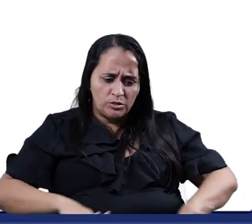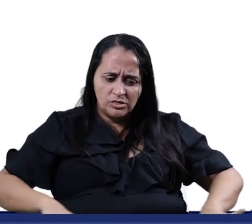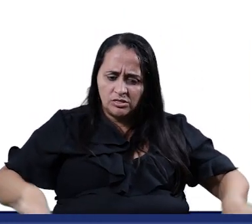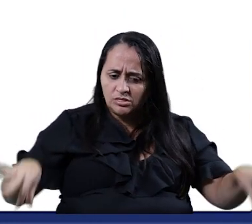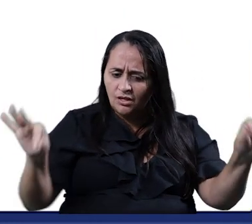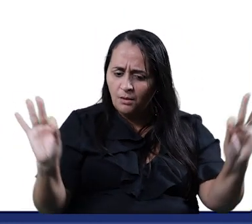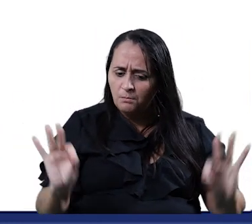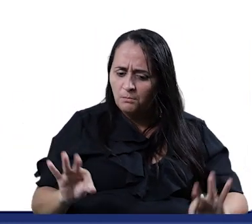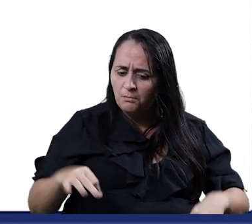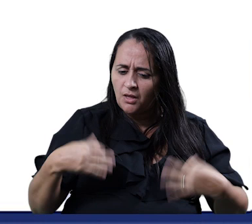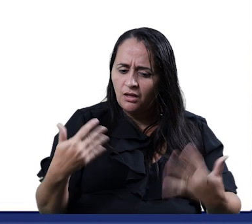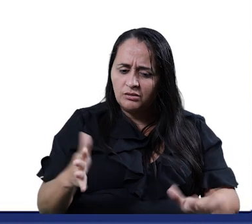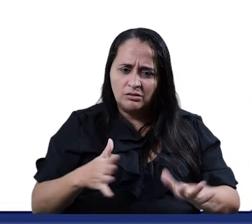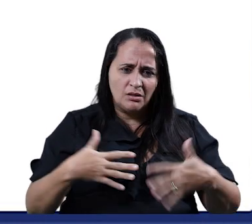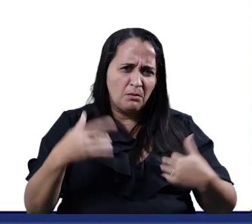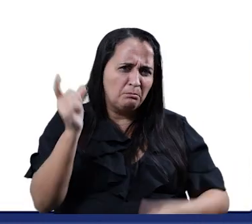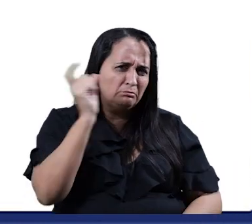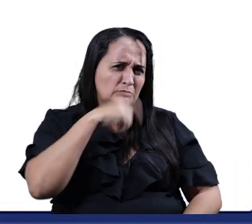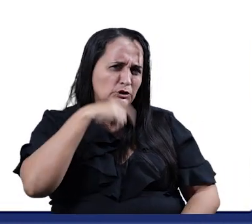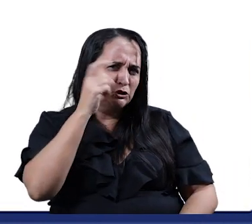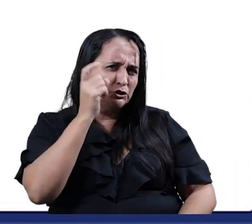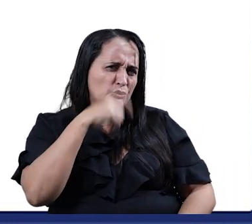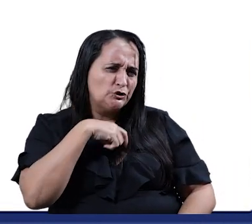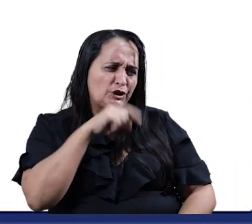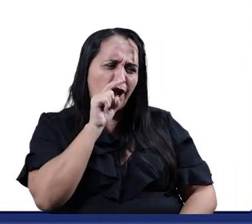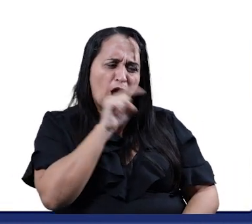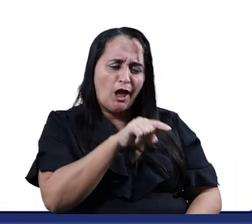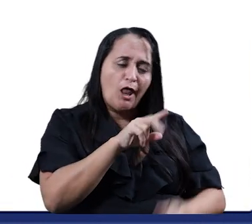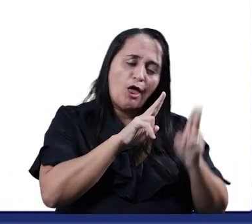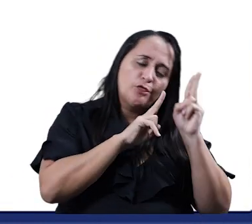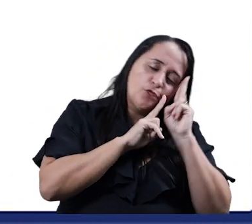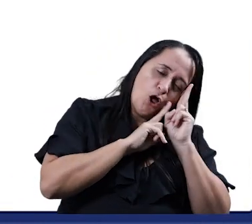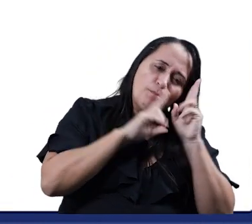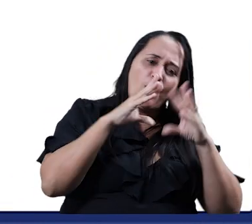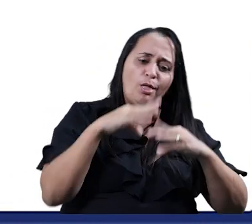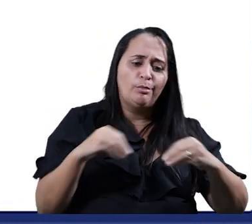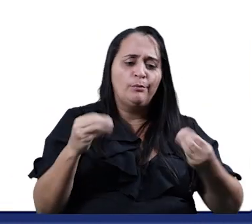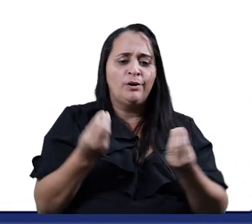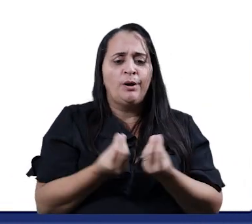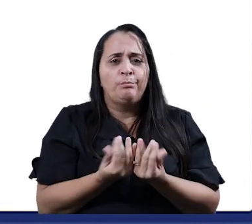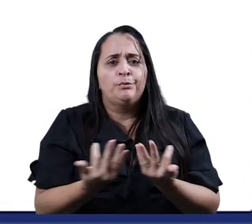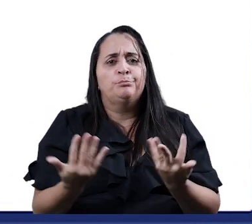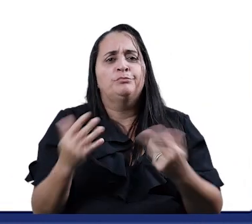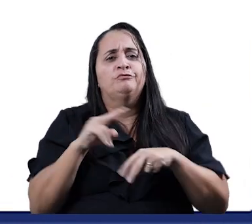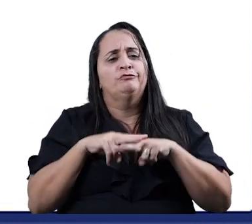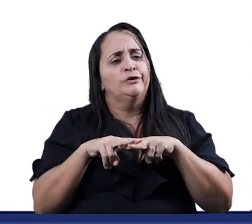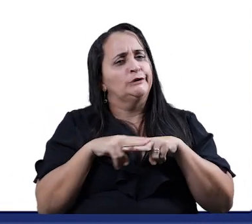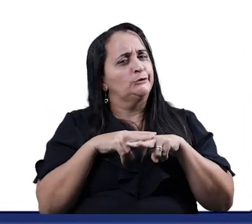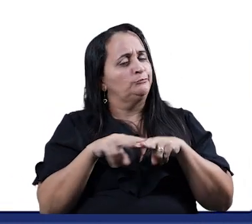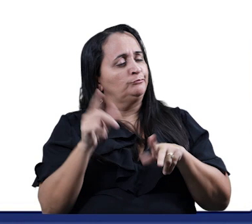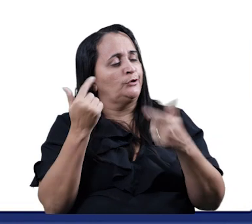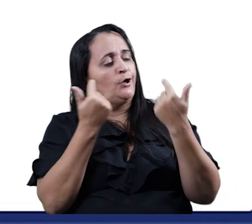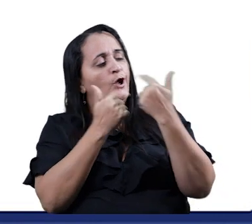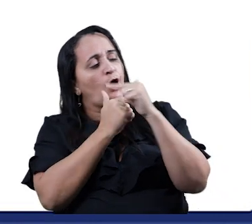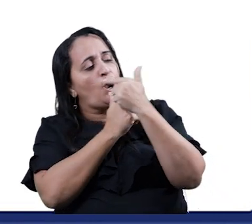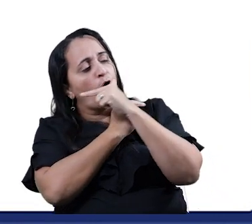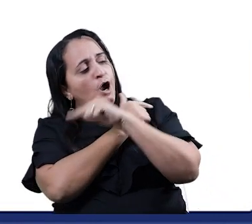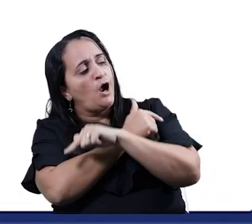tapete de setim É mentira da barata, ela dorme é no capim